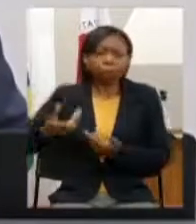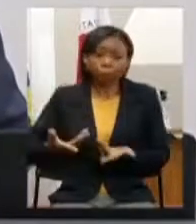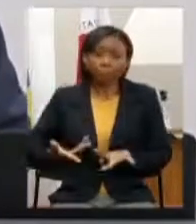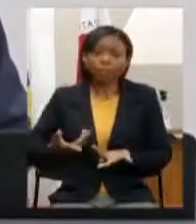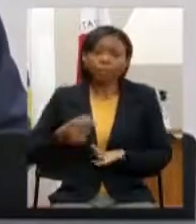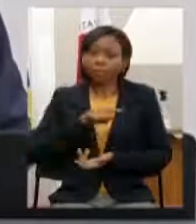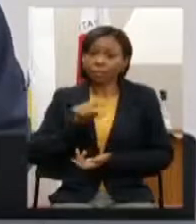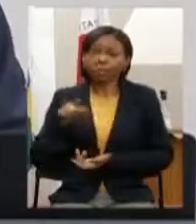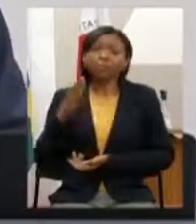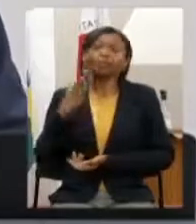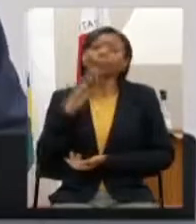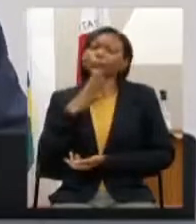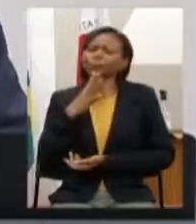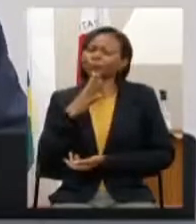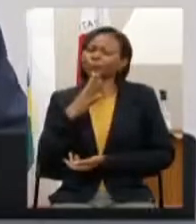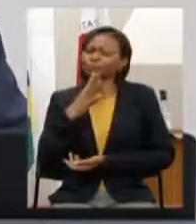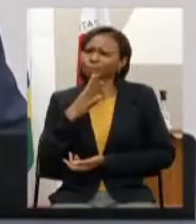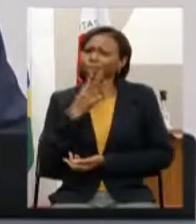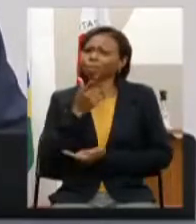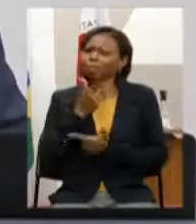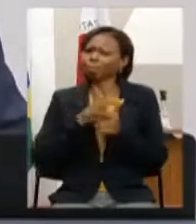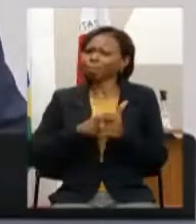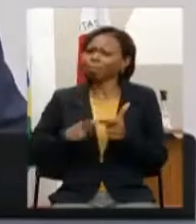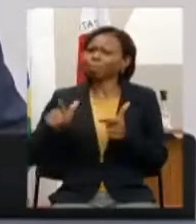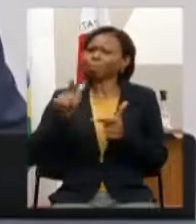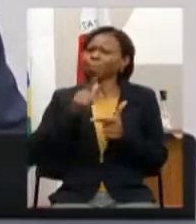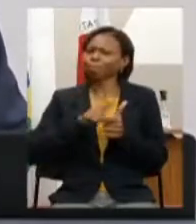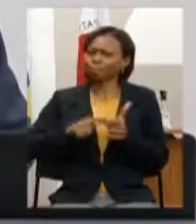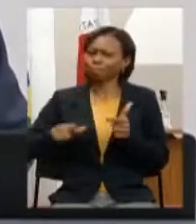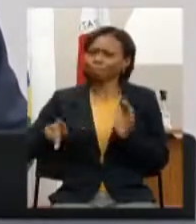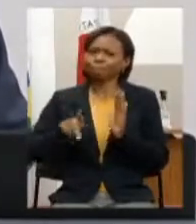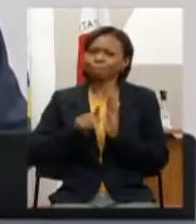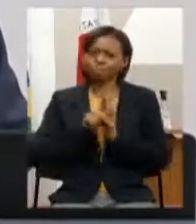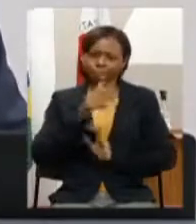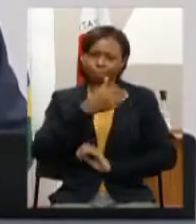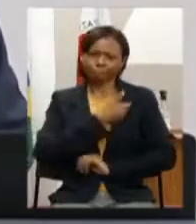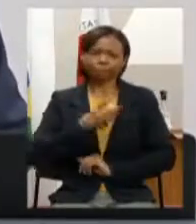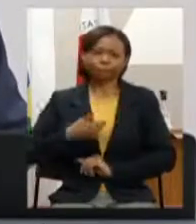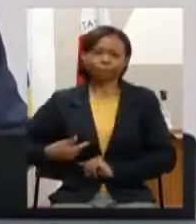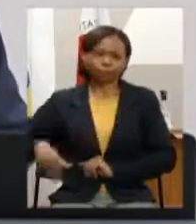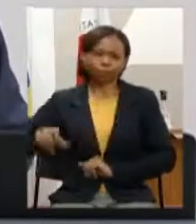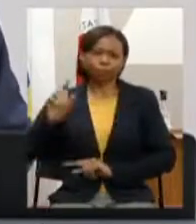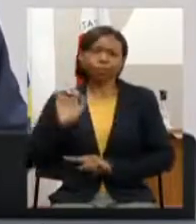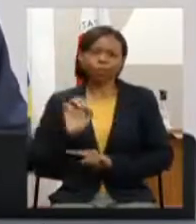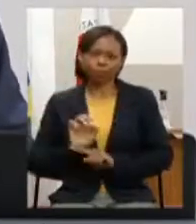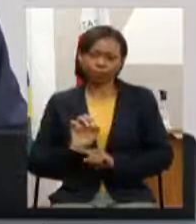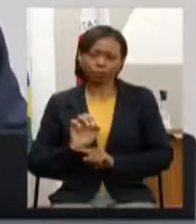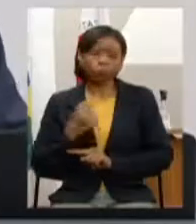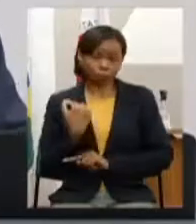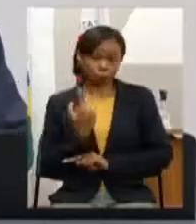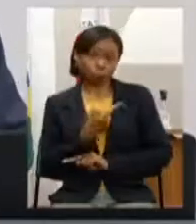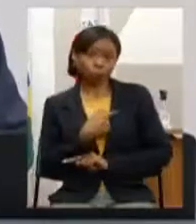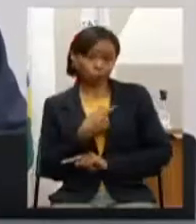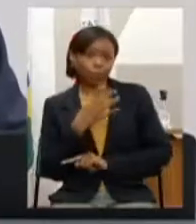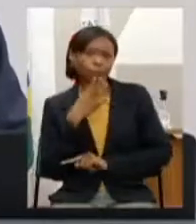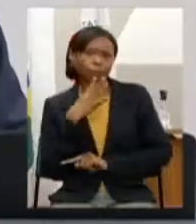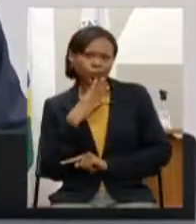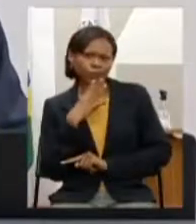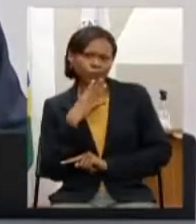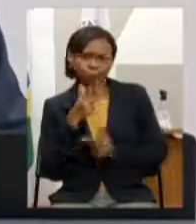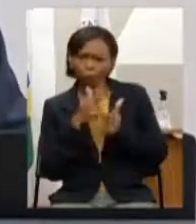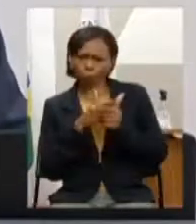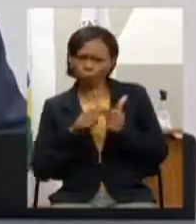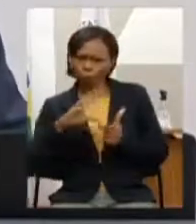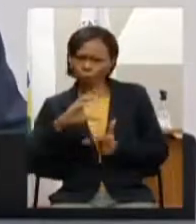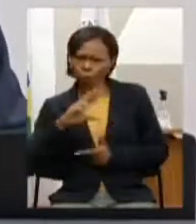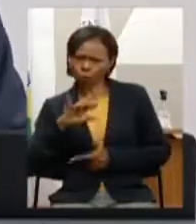que sabem os problemas que o estado enfrenta a gente sabe da crise no estado e não é